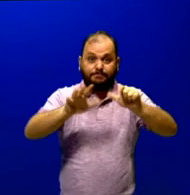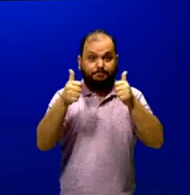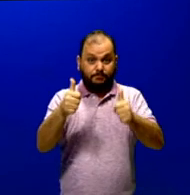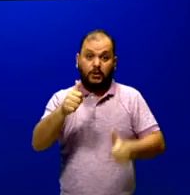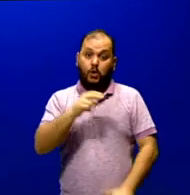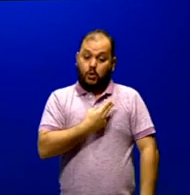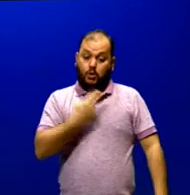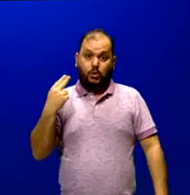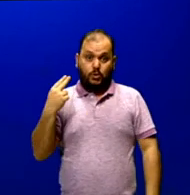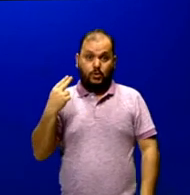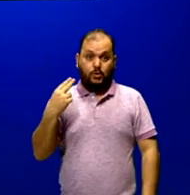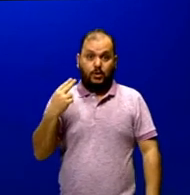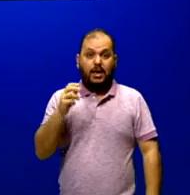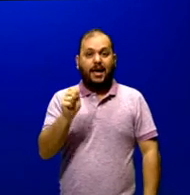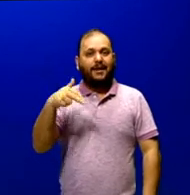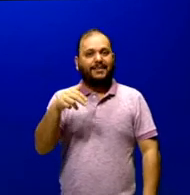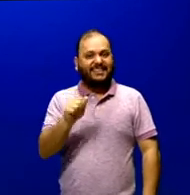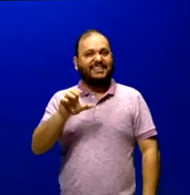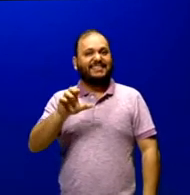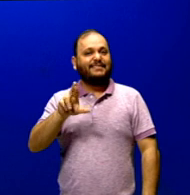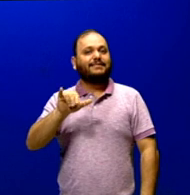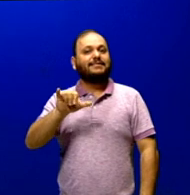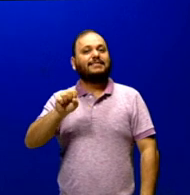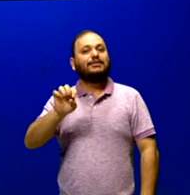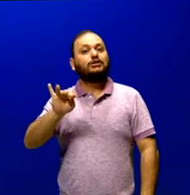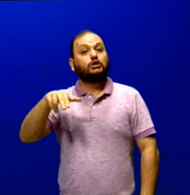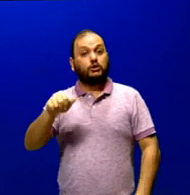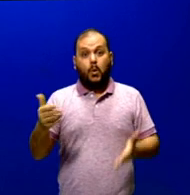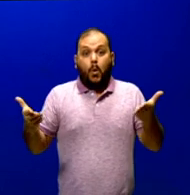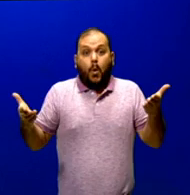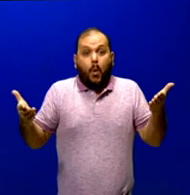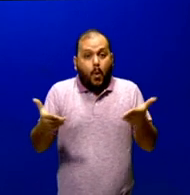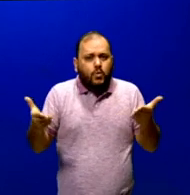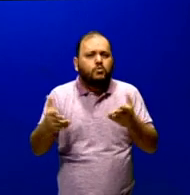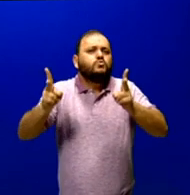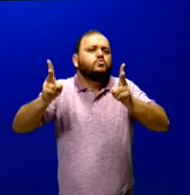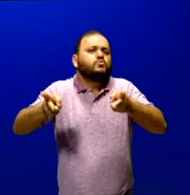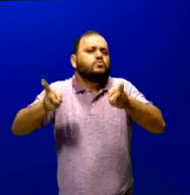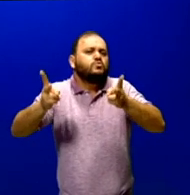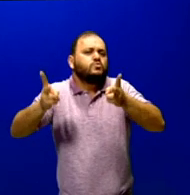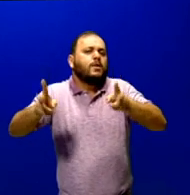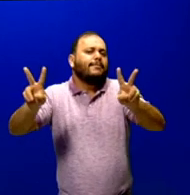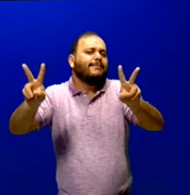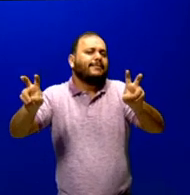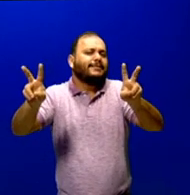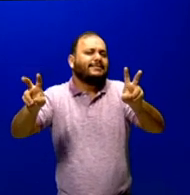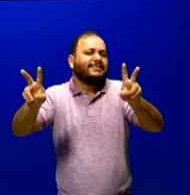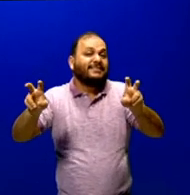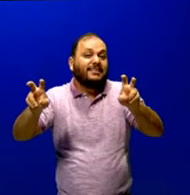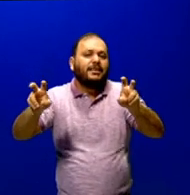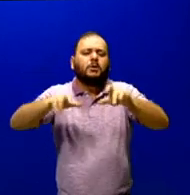Cristina Brandão, professora Ana Cristina, e hoje nós vamos continuar o trabalho com o gênero discursivo Reader's Letter,